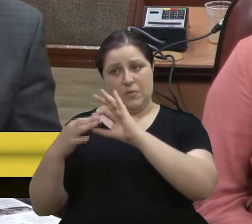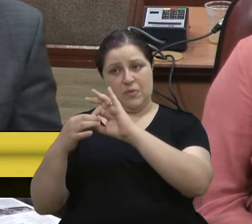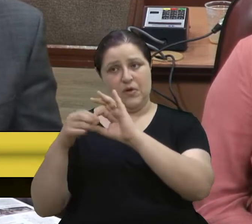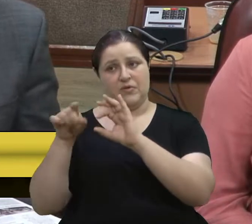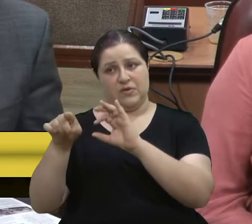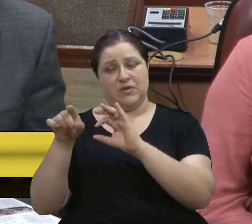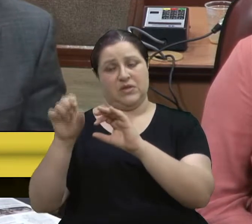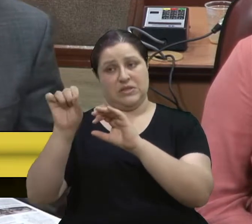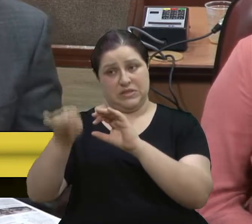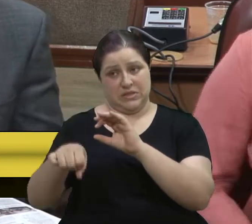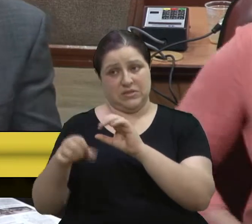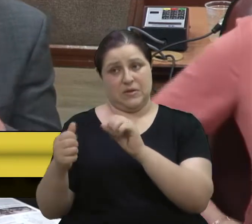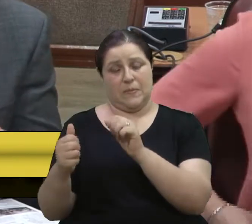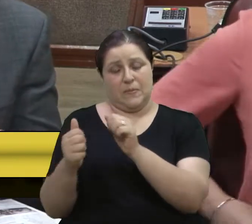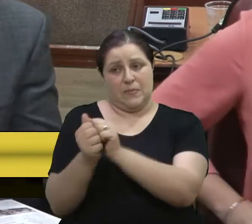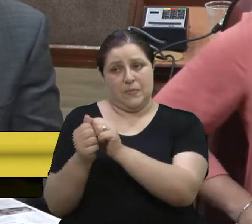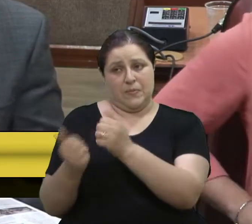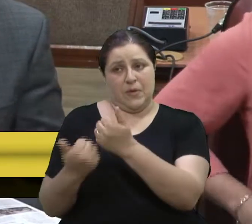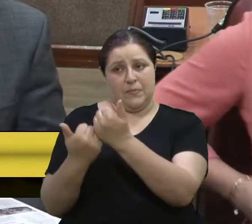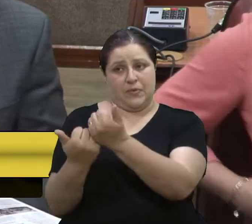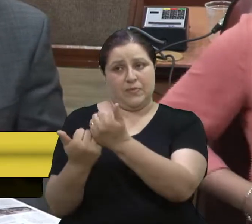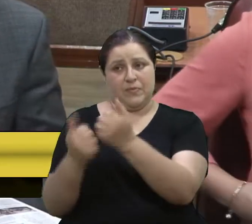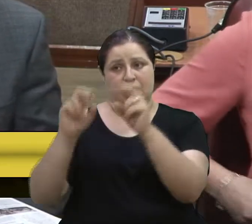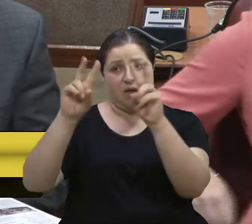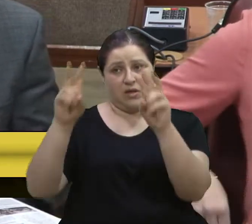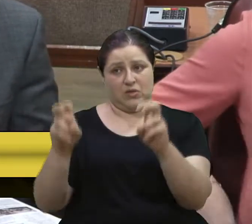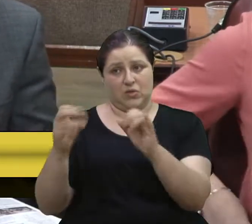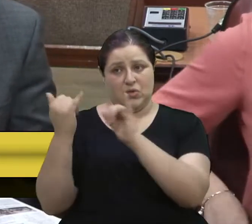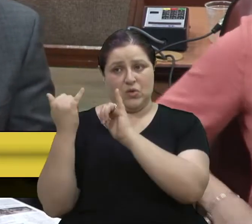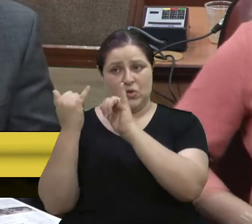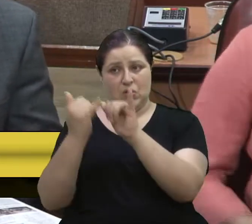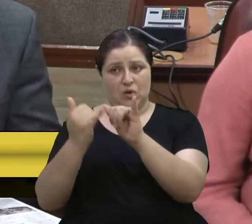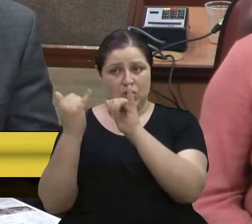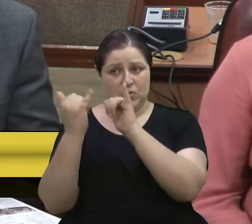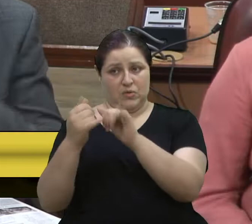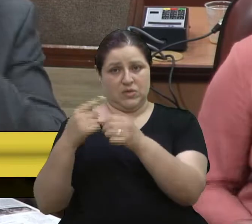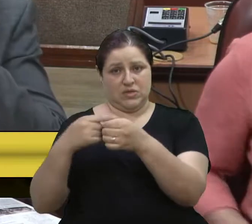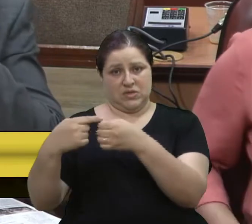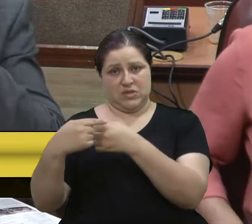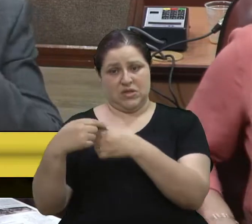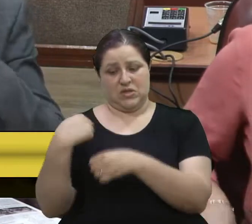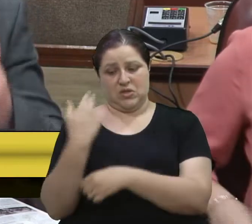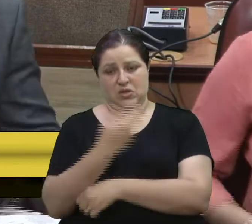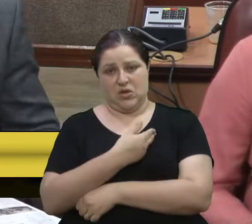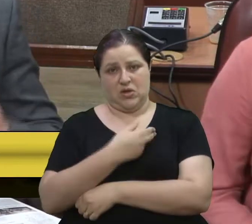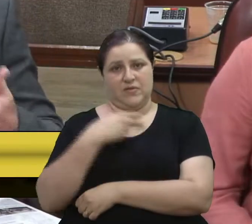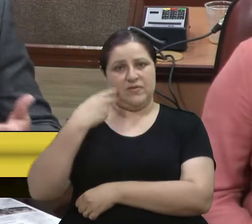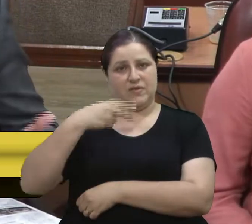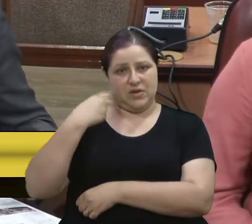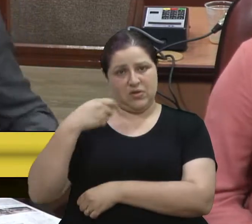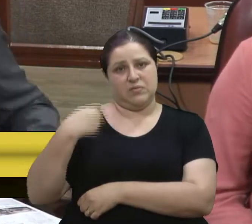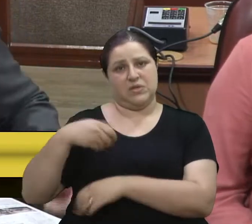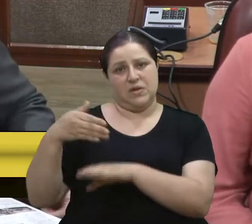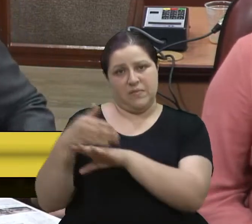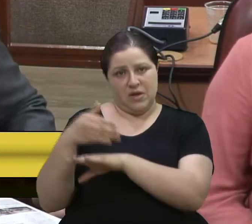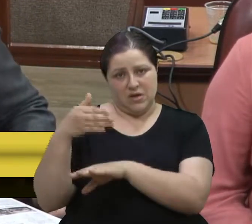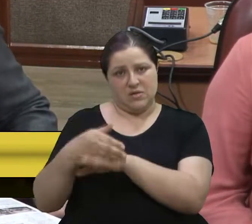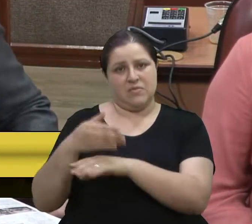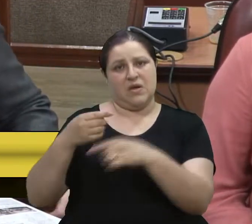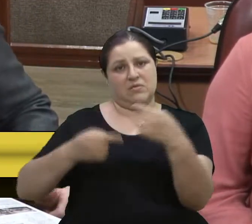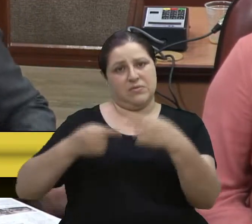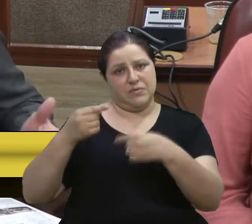de dizer que o assunto transporte coletivo é um assunto que nós, vereadores, temos que participar e tentar resolver.